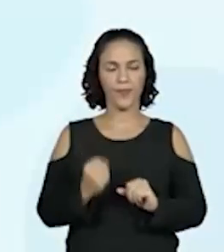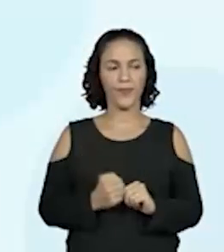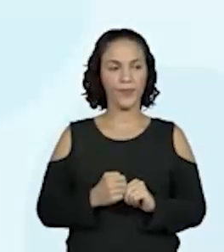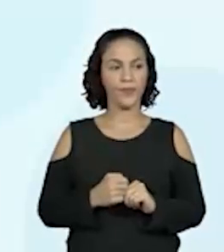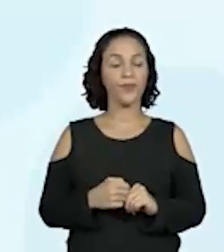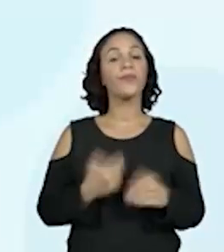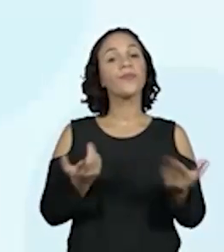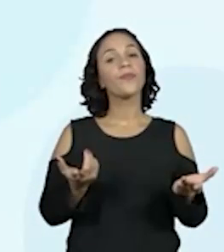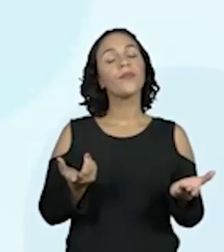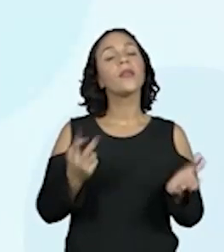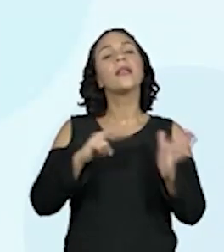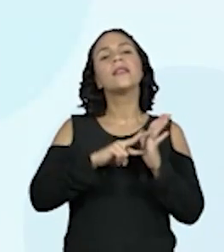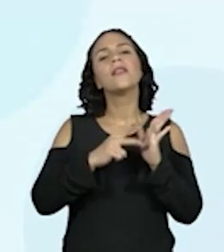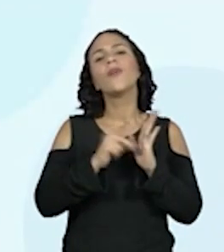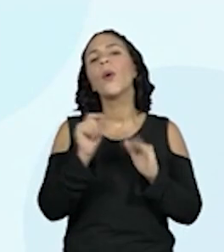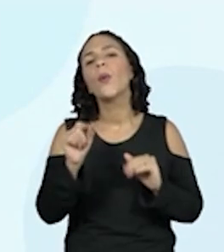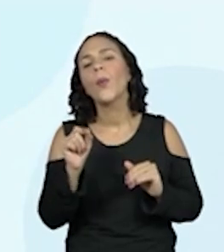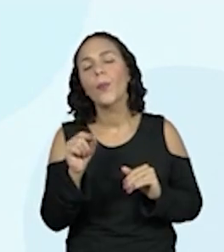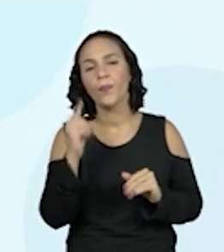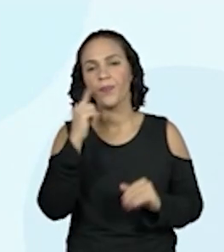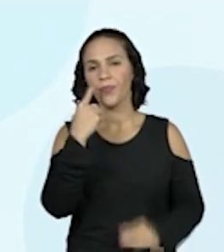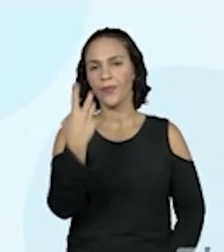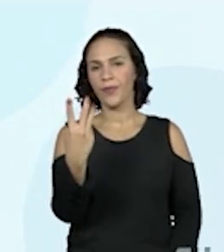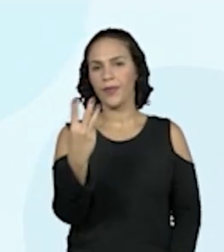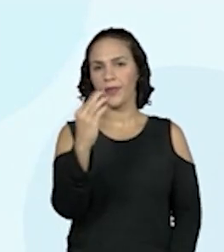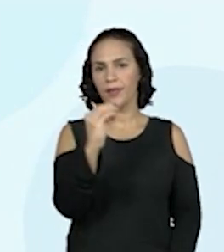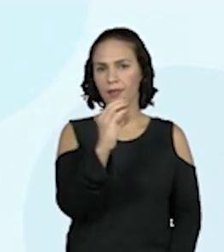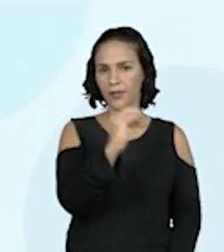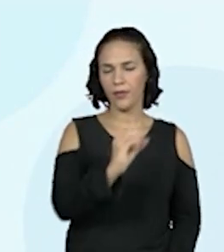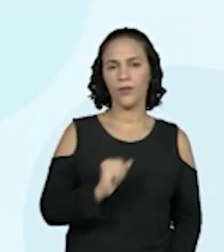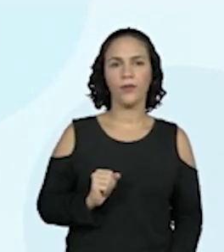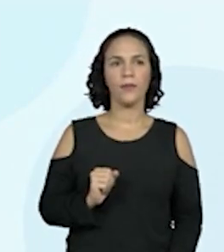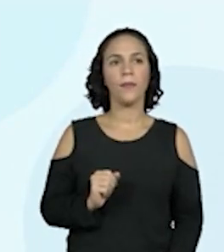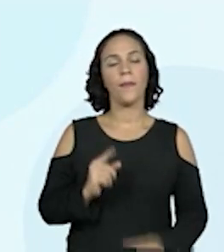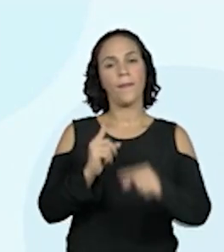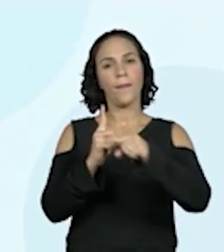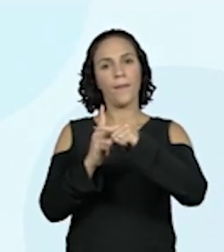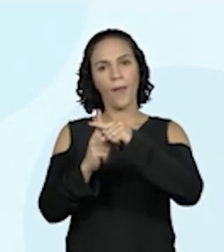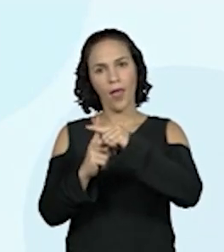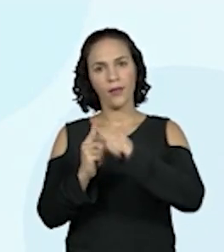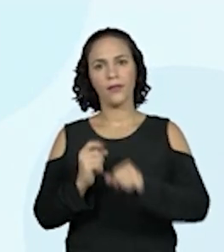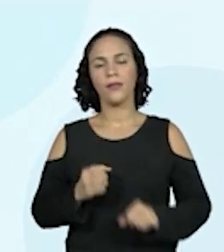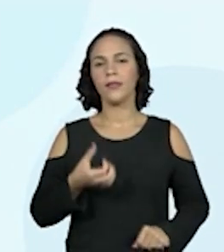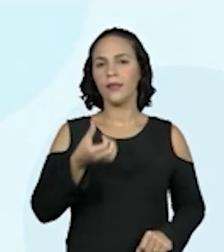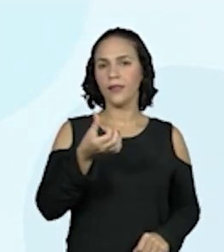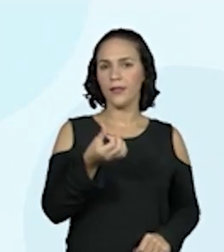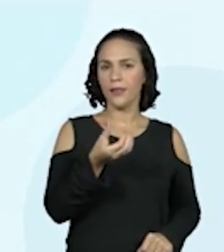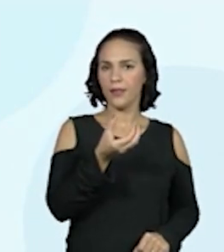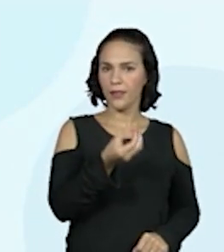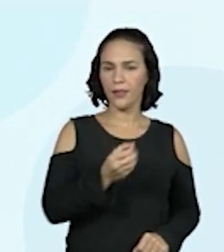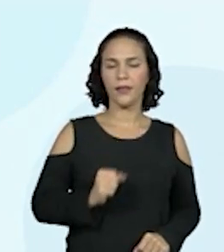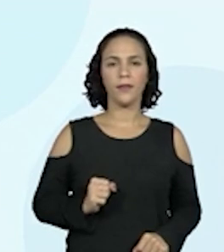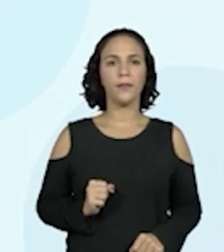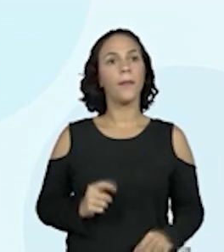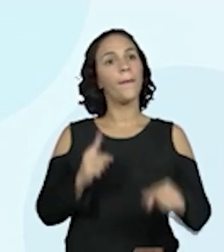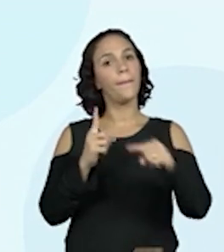e de novo aqui, mais 60,